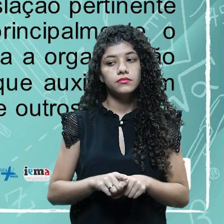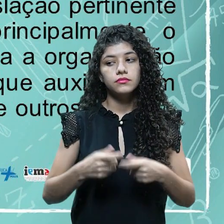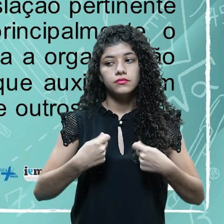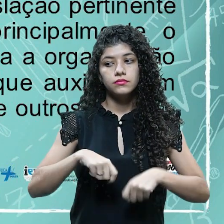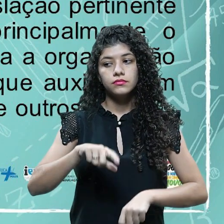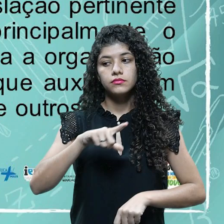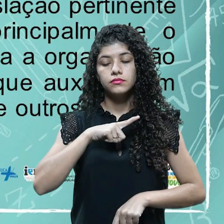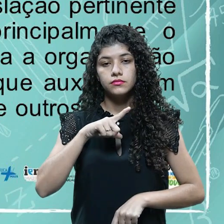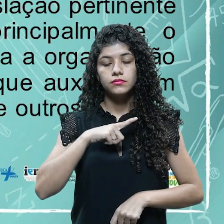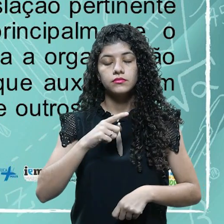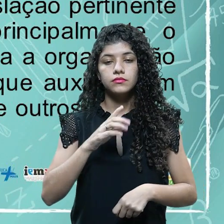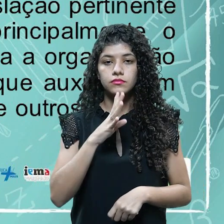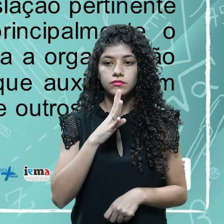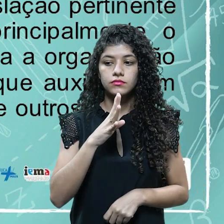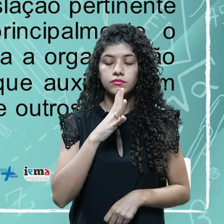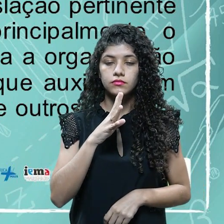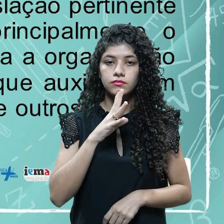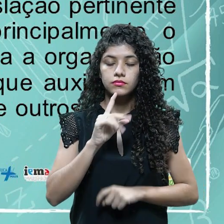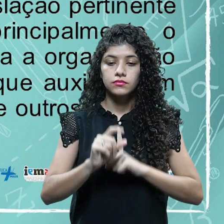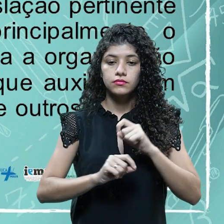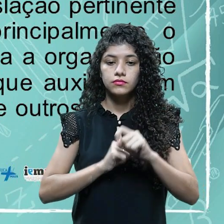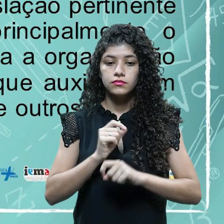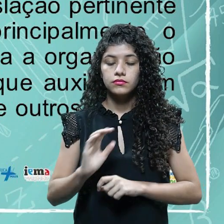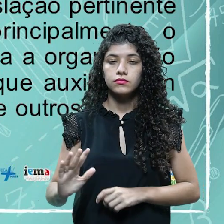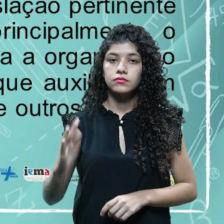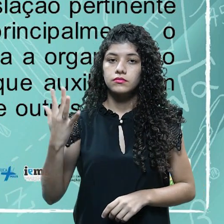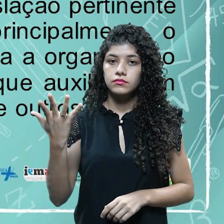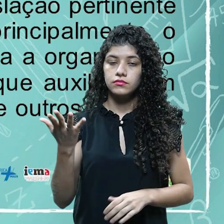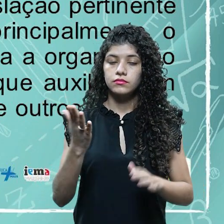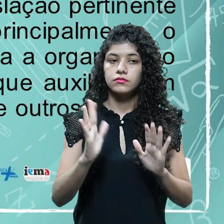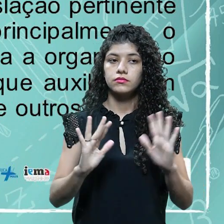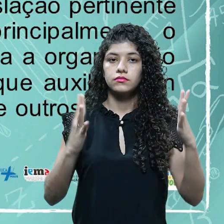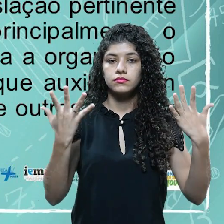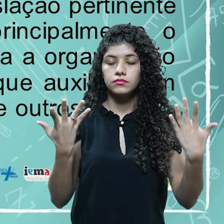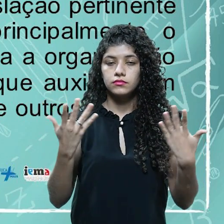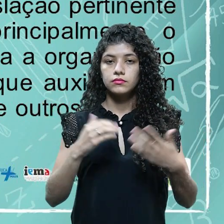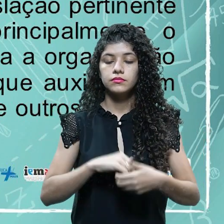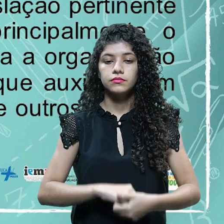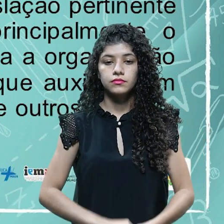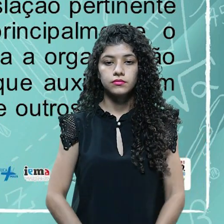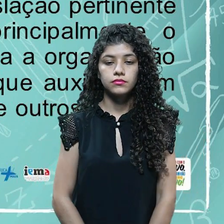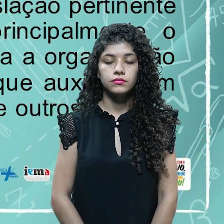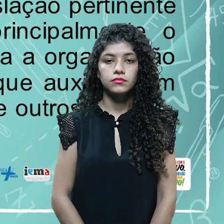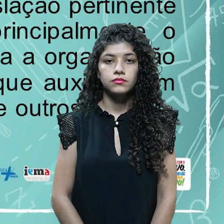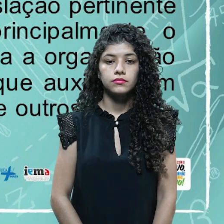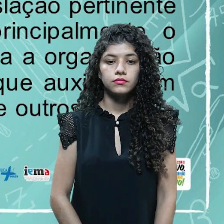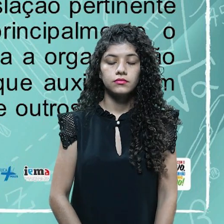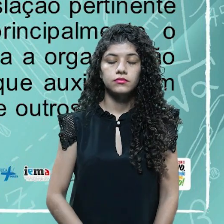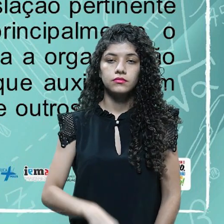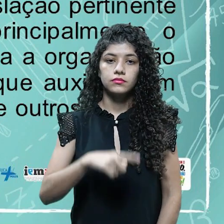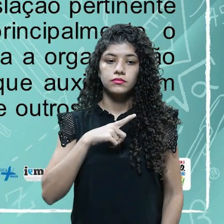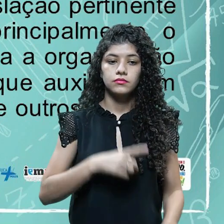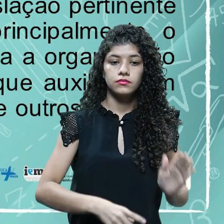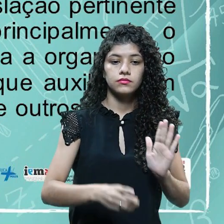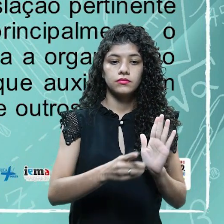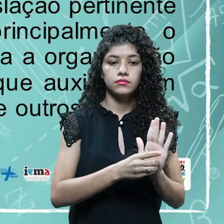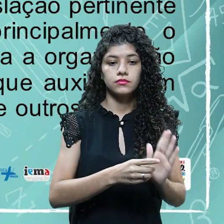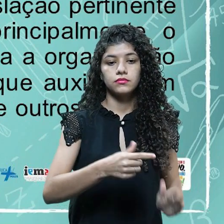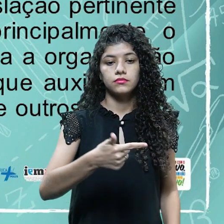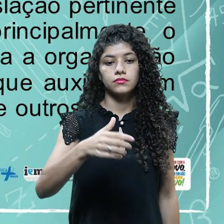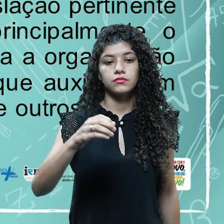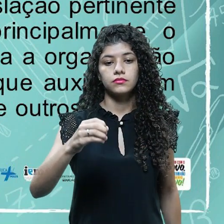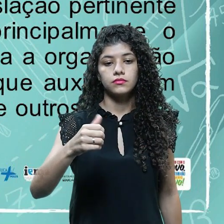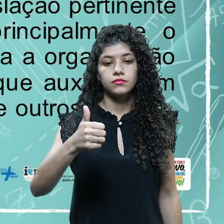para a realização do cerimonial e protocolo, né, que ele está no decreto de 70, 70, 272 de 1972.